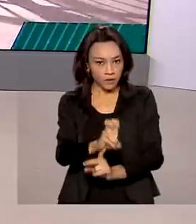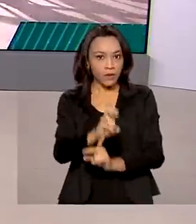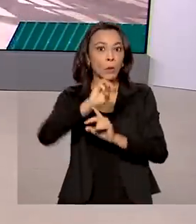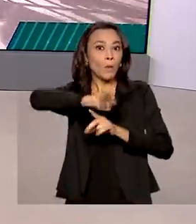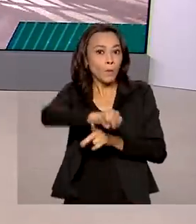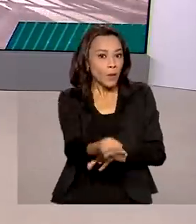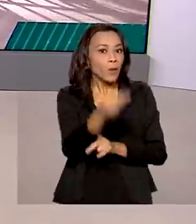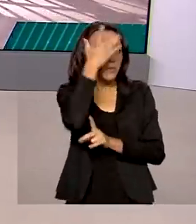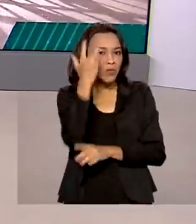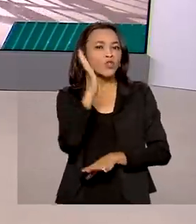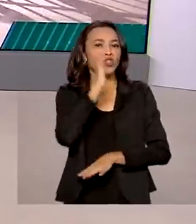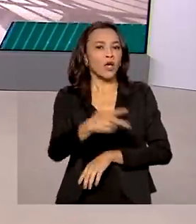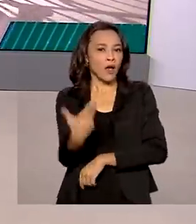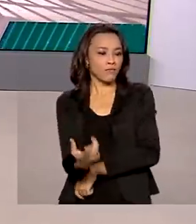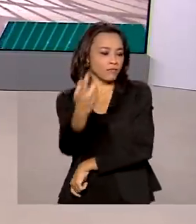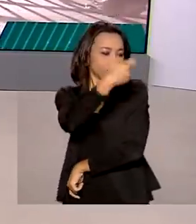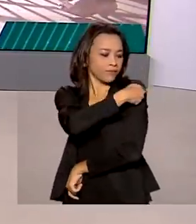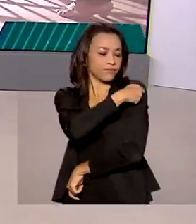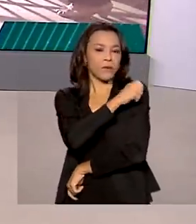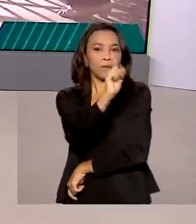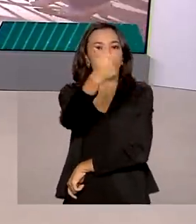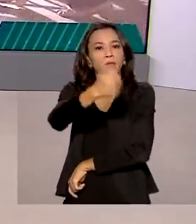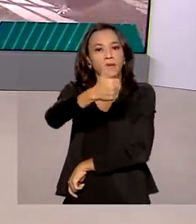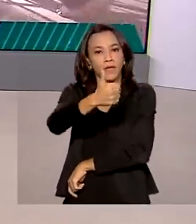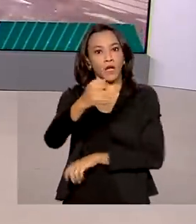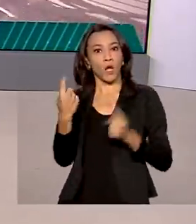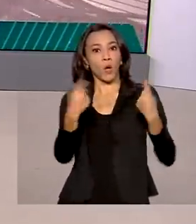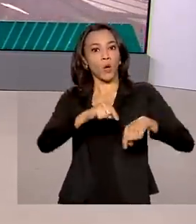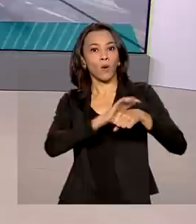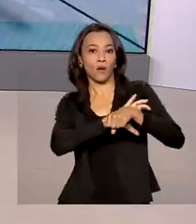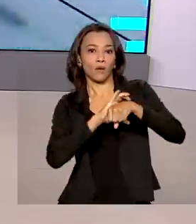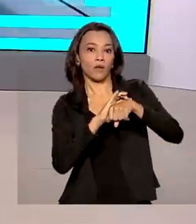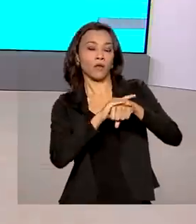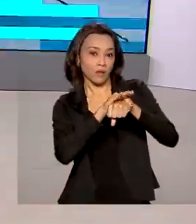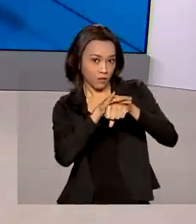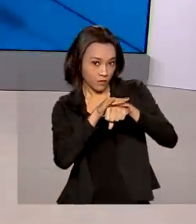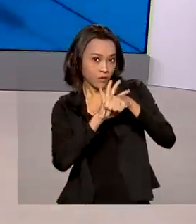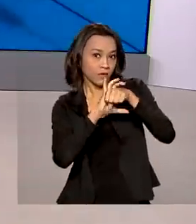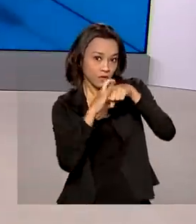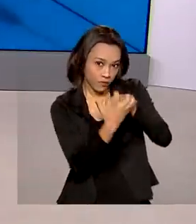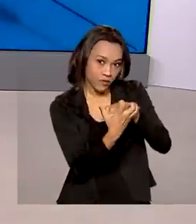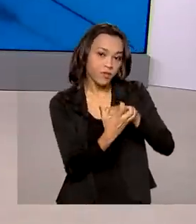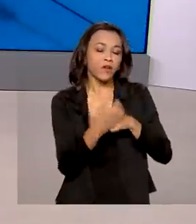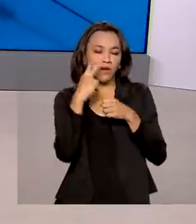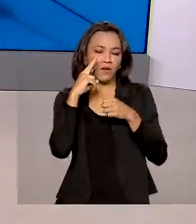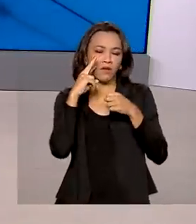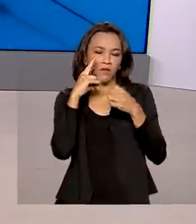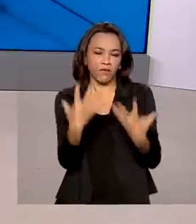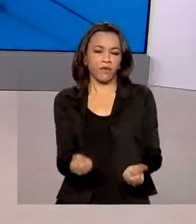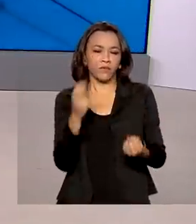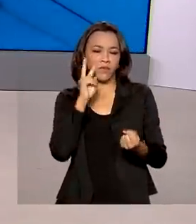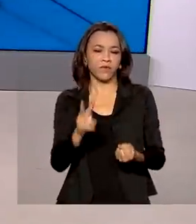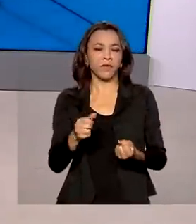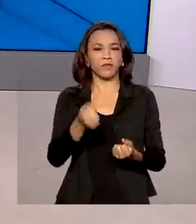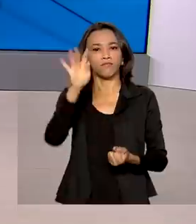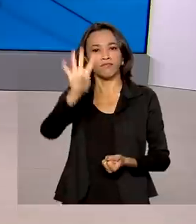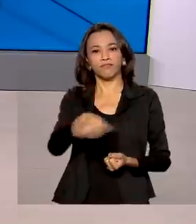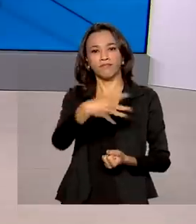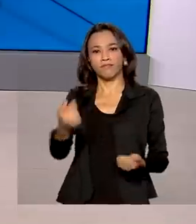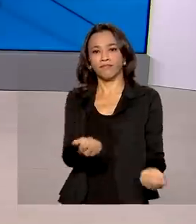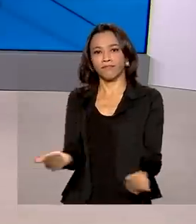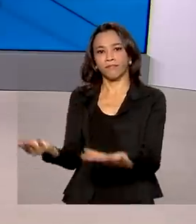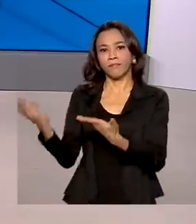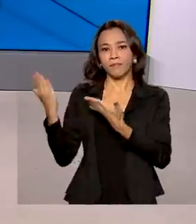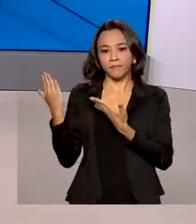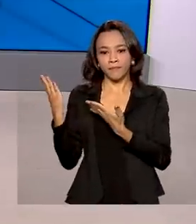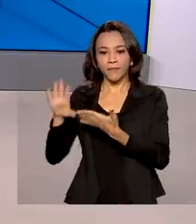já foram imunizados com a primeira dose contra a doença. Vamos ver então agora no telão como está a vacinação pelo Brasil? Olha, até agora